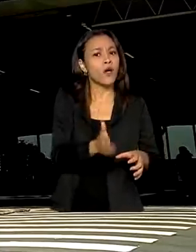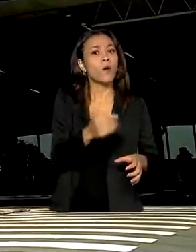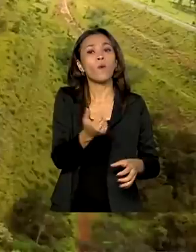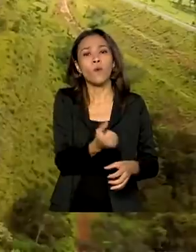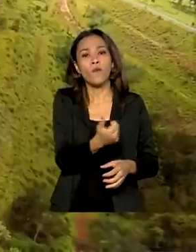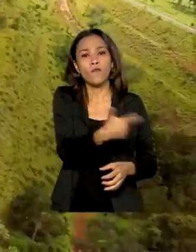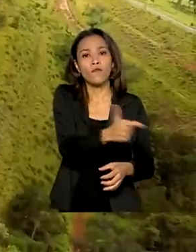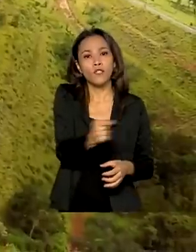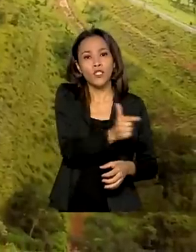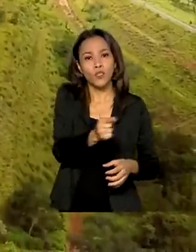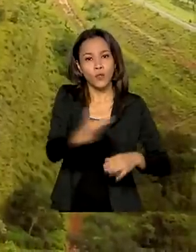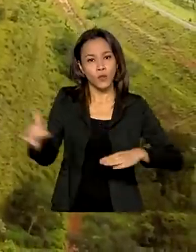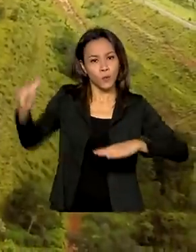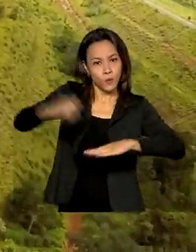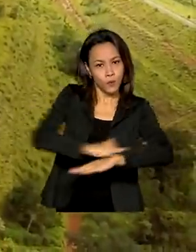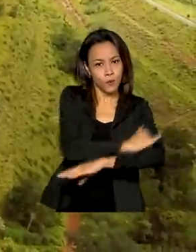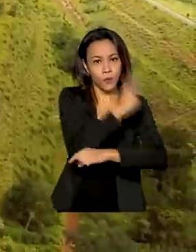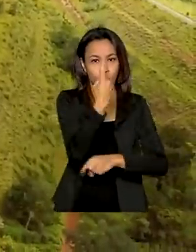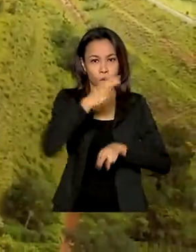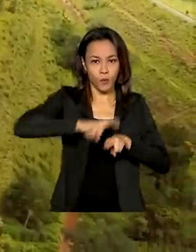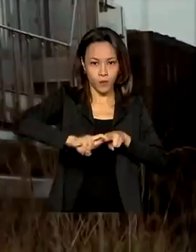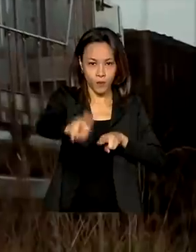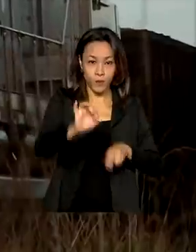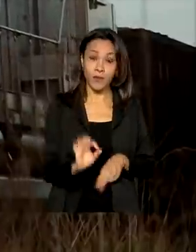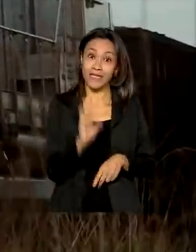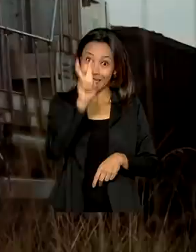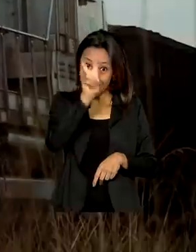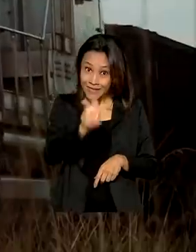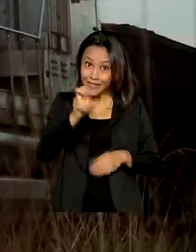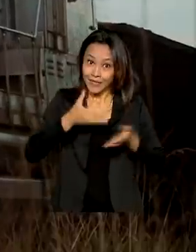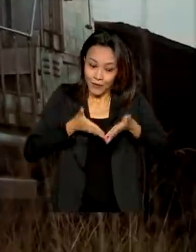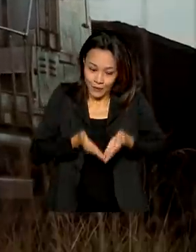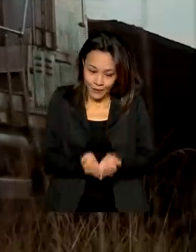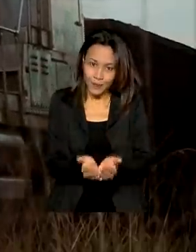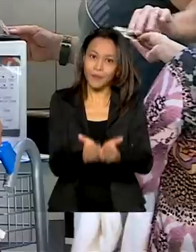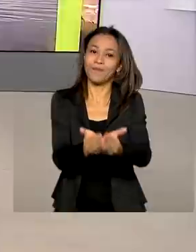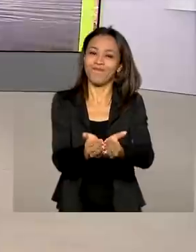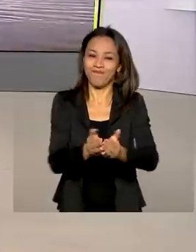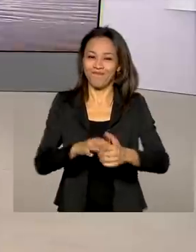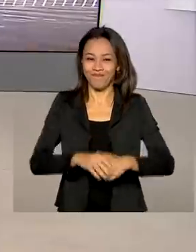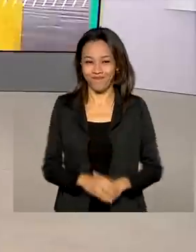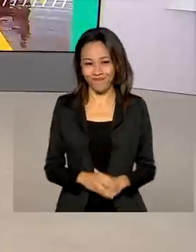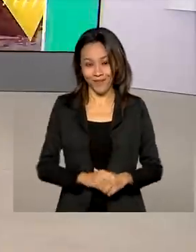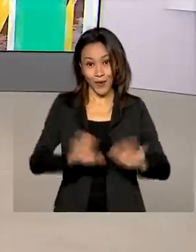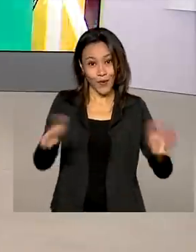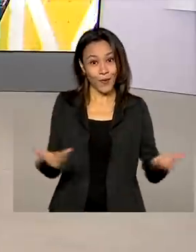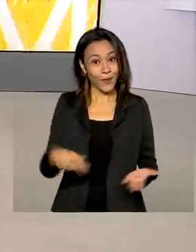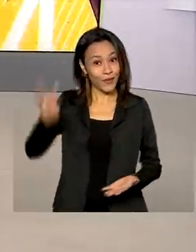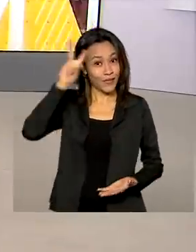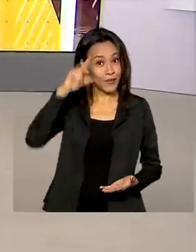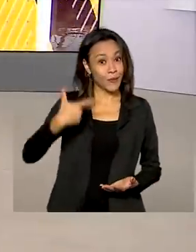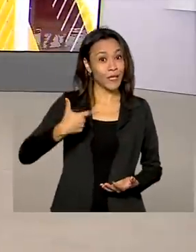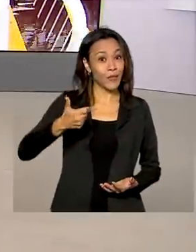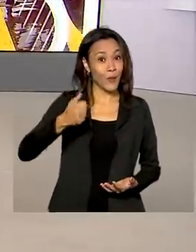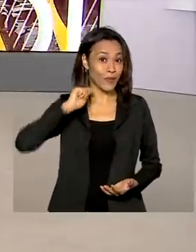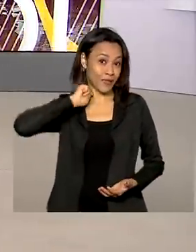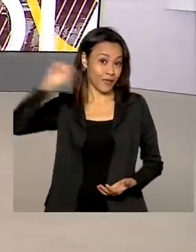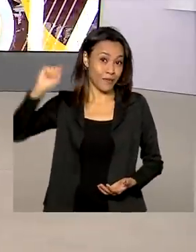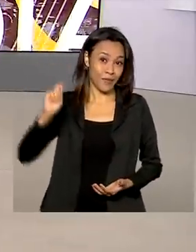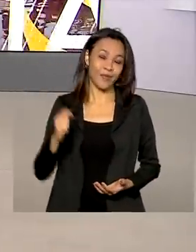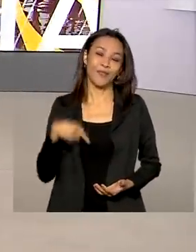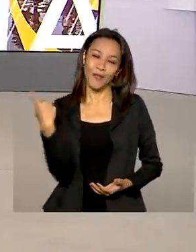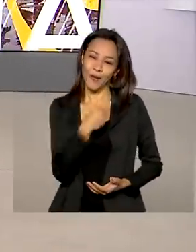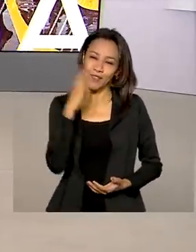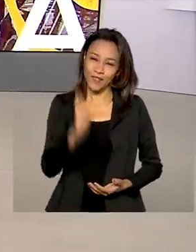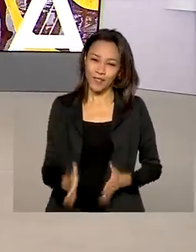22 aeroportos, um trecho ferroviário e 5 terminais portuários. Segunda-feira, 12 de abril,